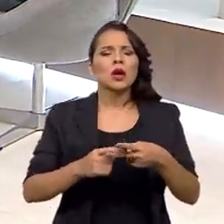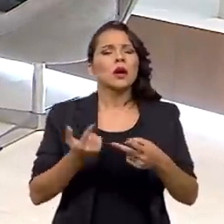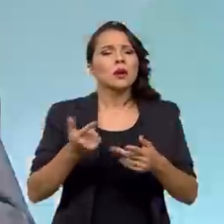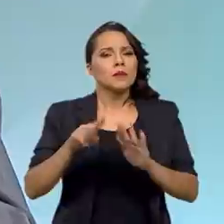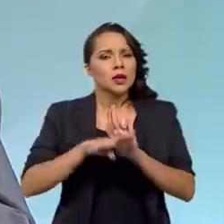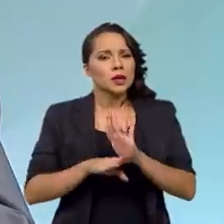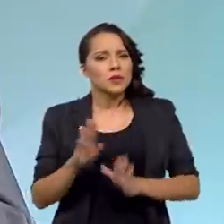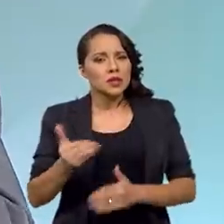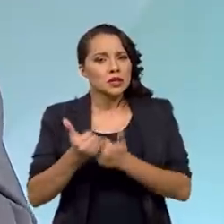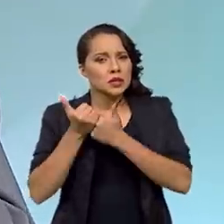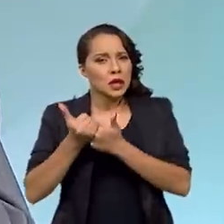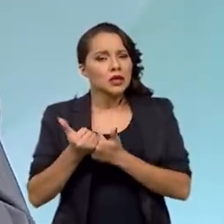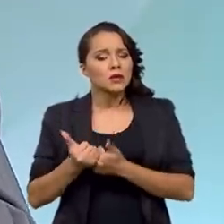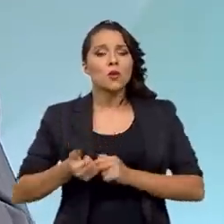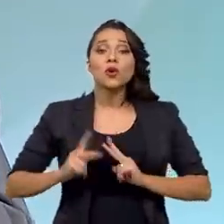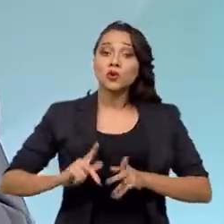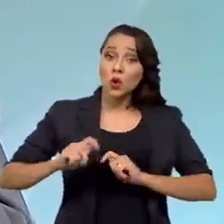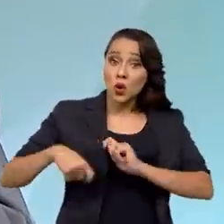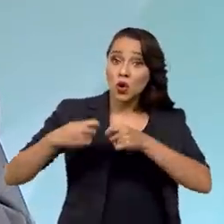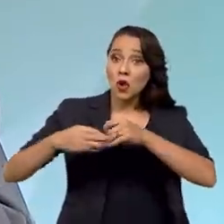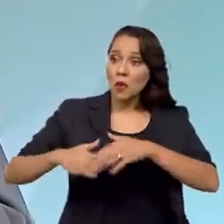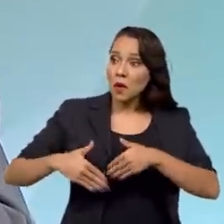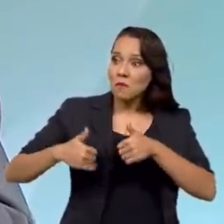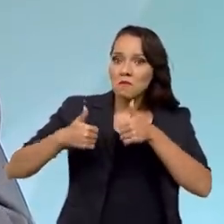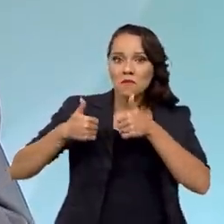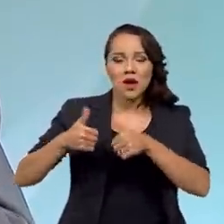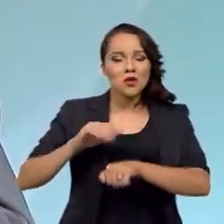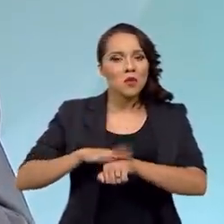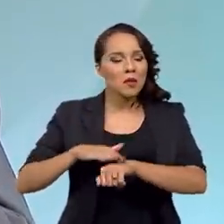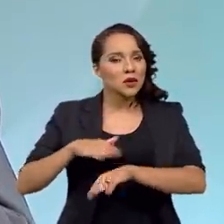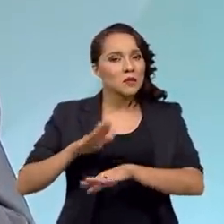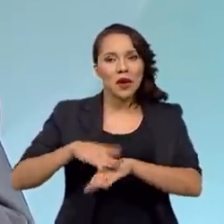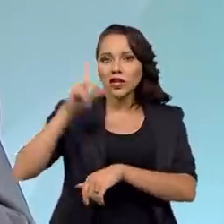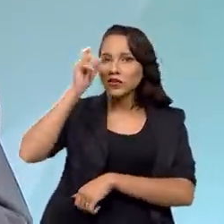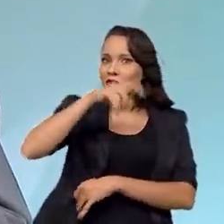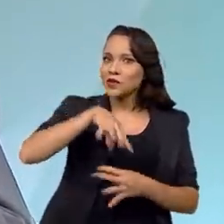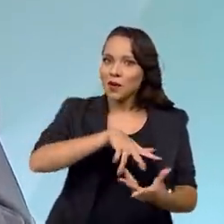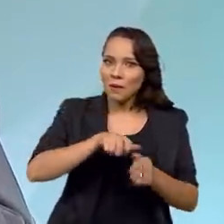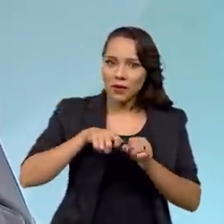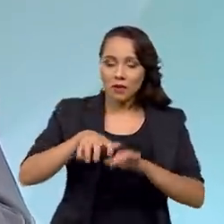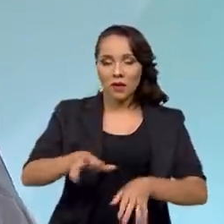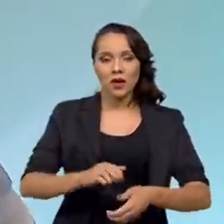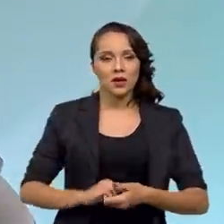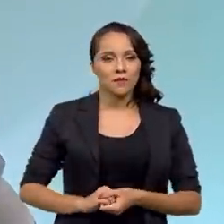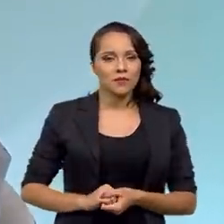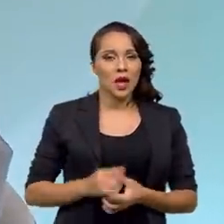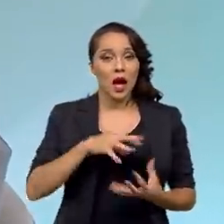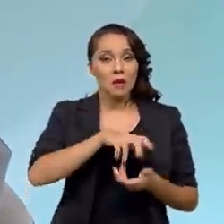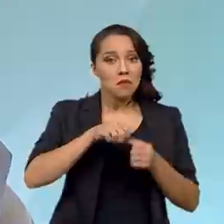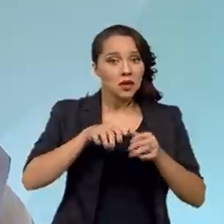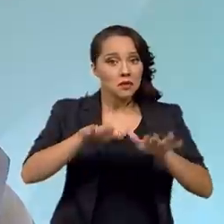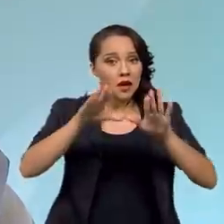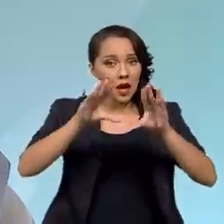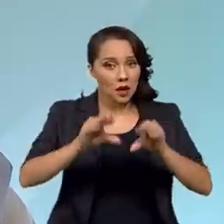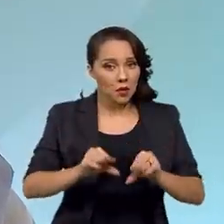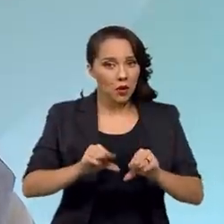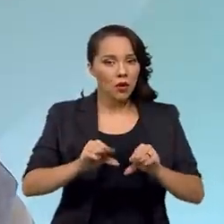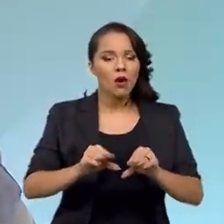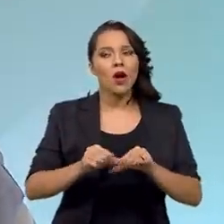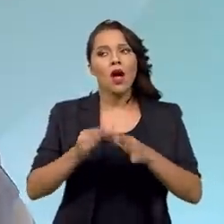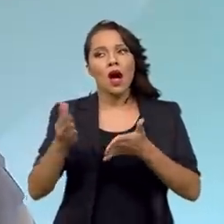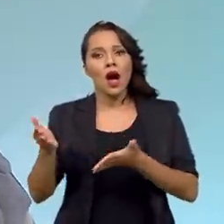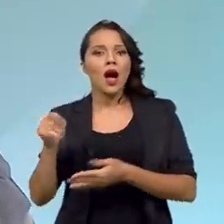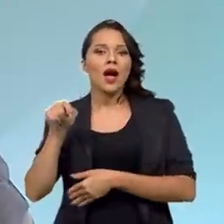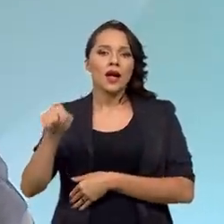assistência, mantiveram a economia funcionando no momento mais crítico da pandemia. Passou a pandemia, nós retiramos